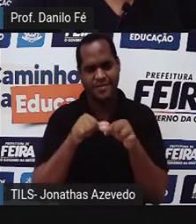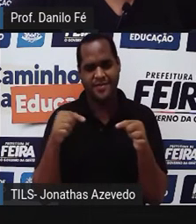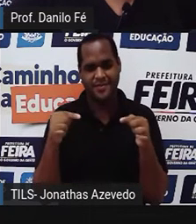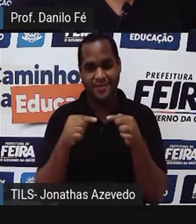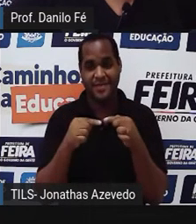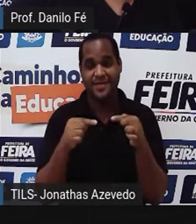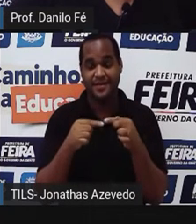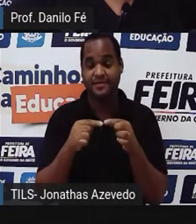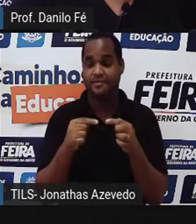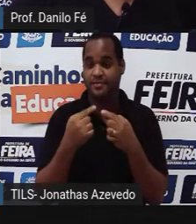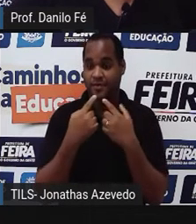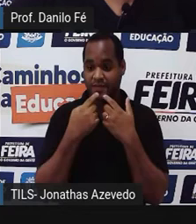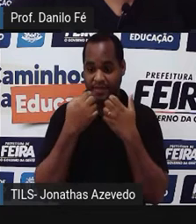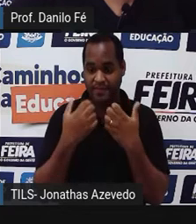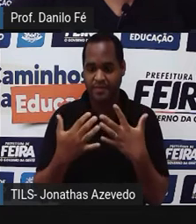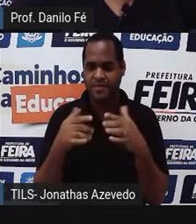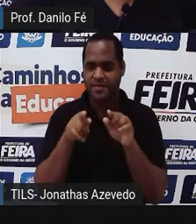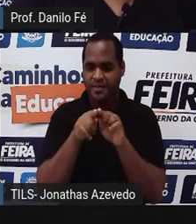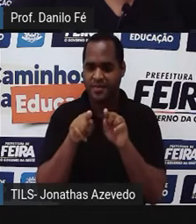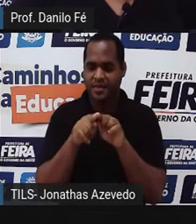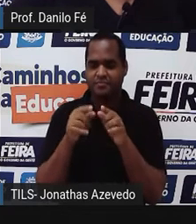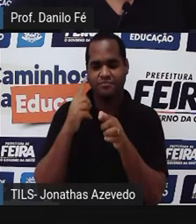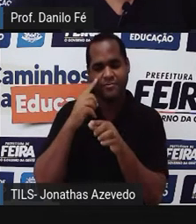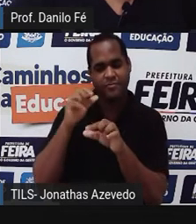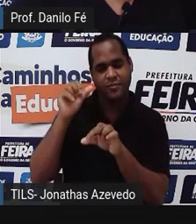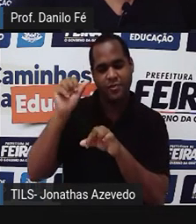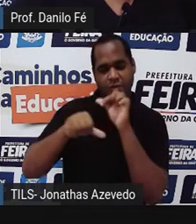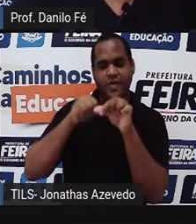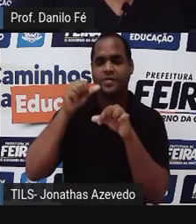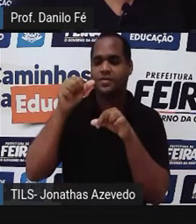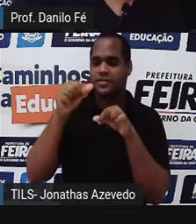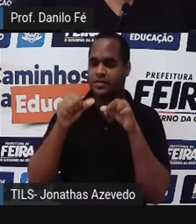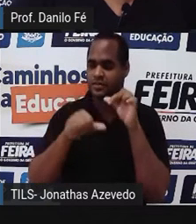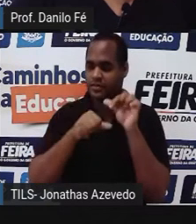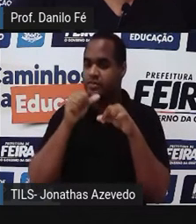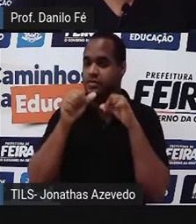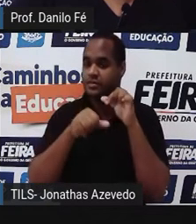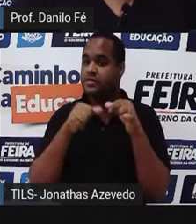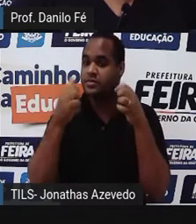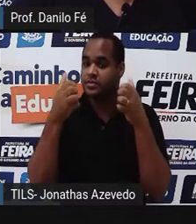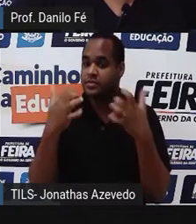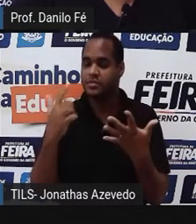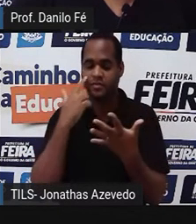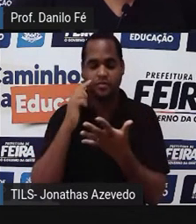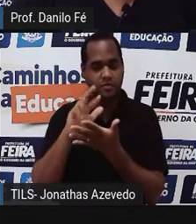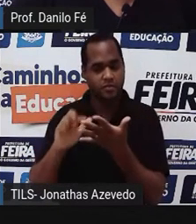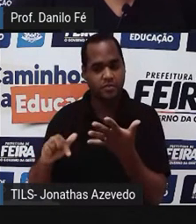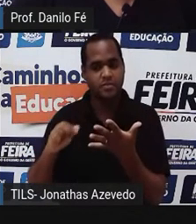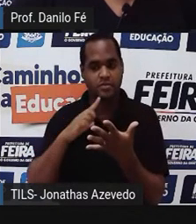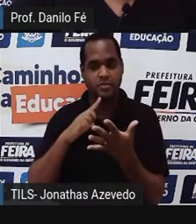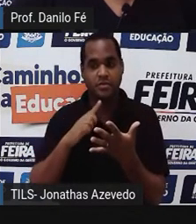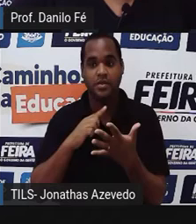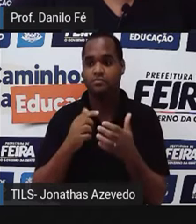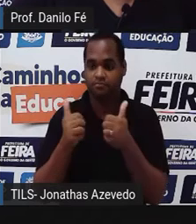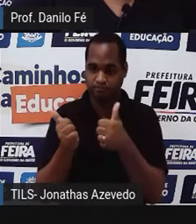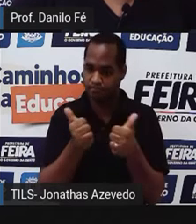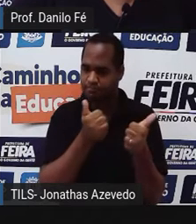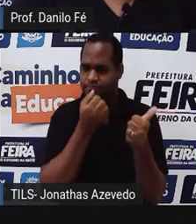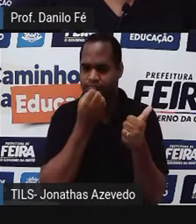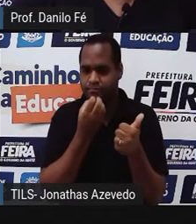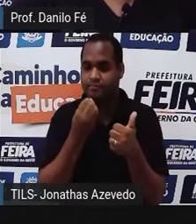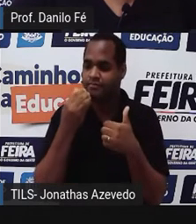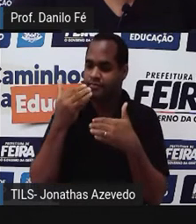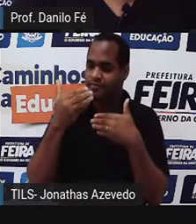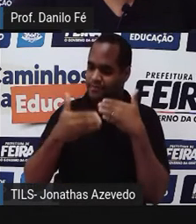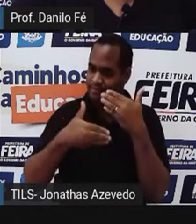falado de uma transformação de um mundo que era o mundo clássico e passa a ser um